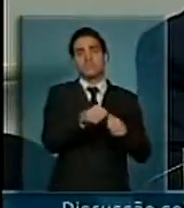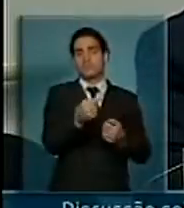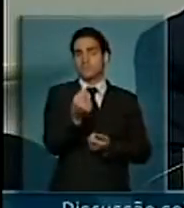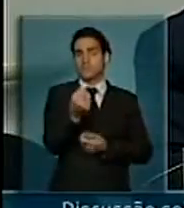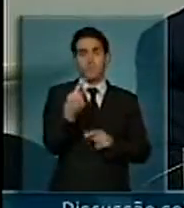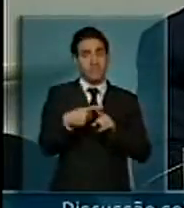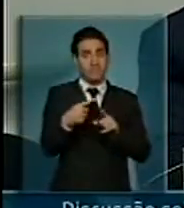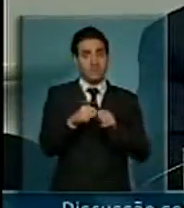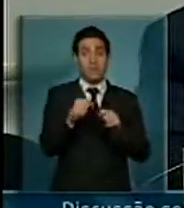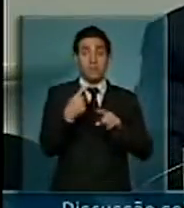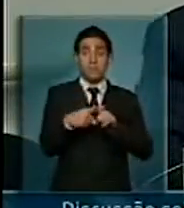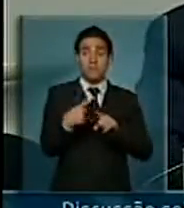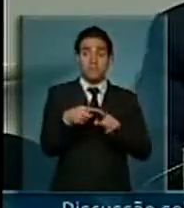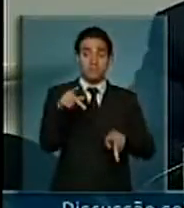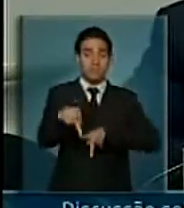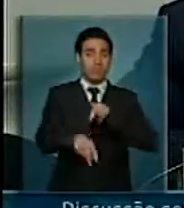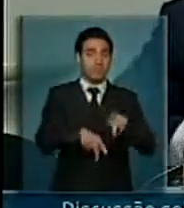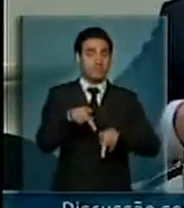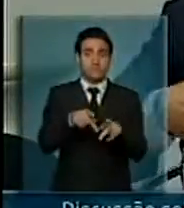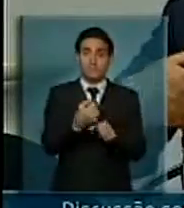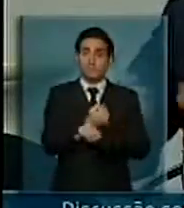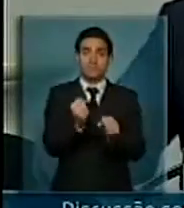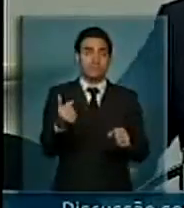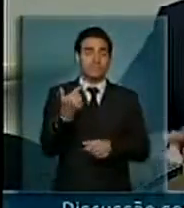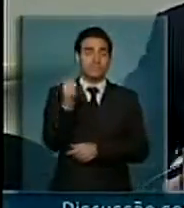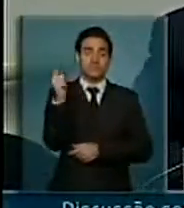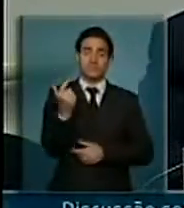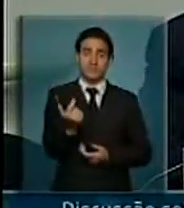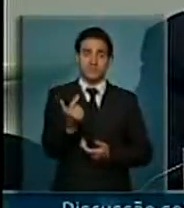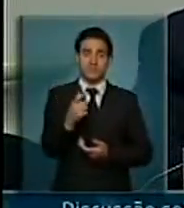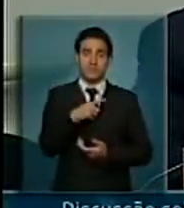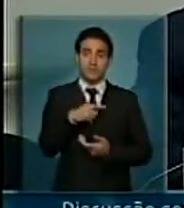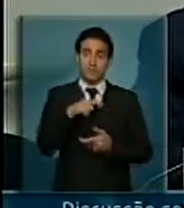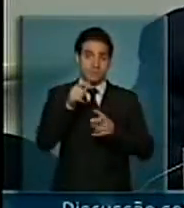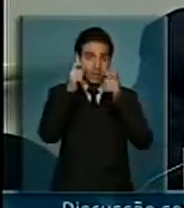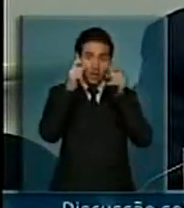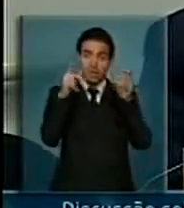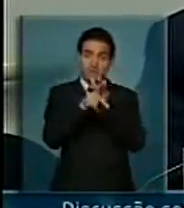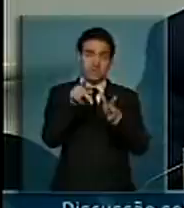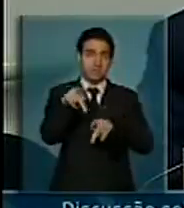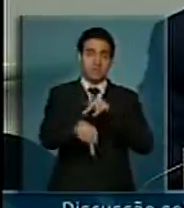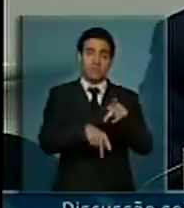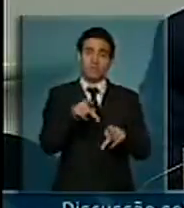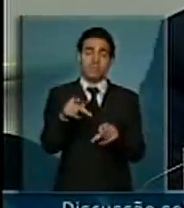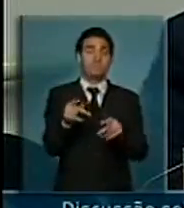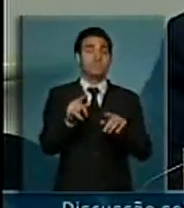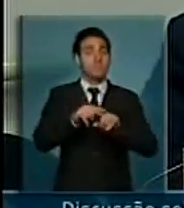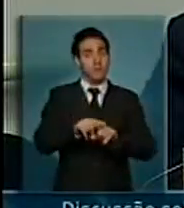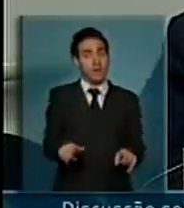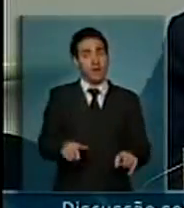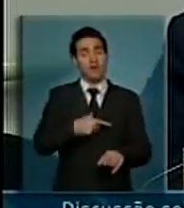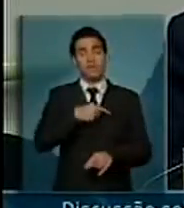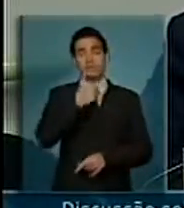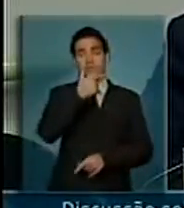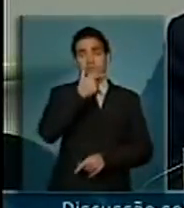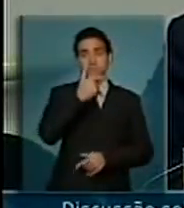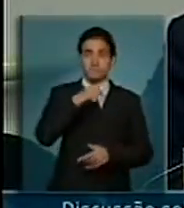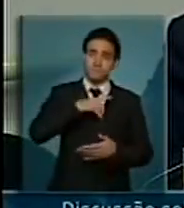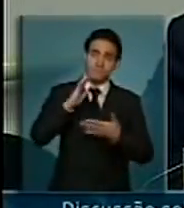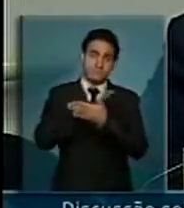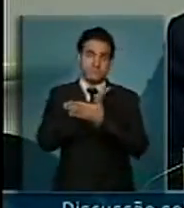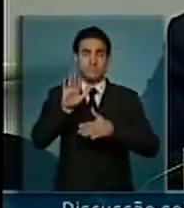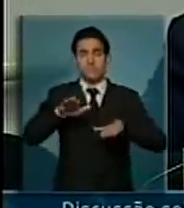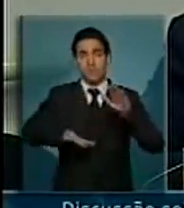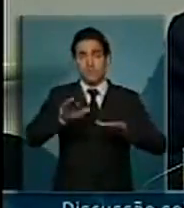população que não vai ter cômodo ou projetos de interesse público. Agora, em outros casos, as